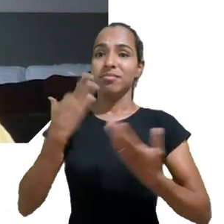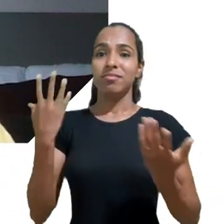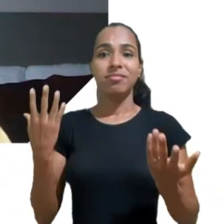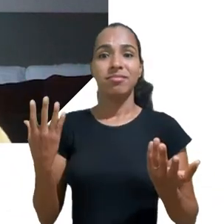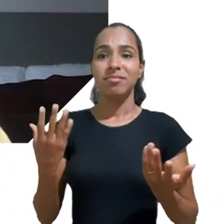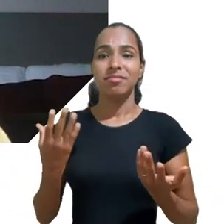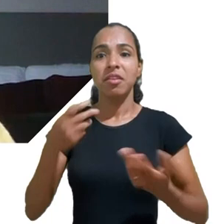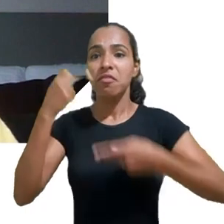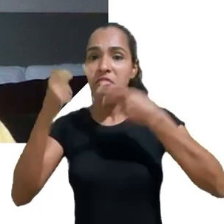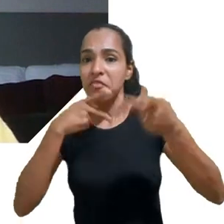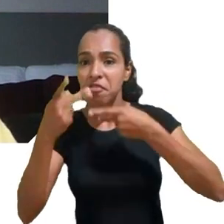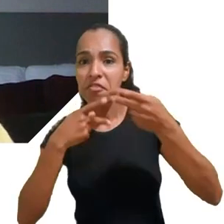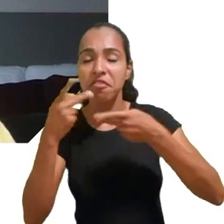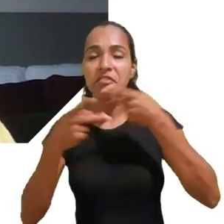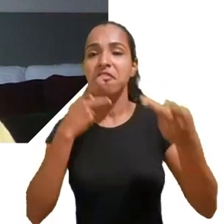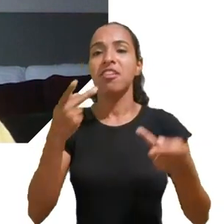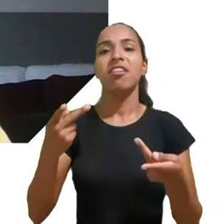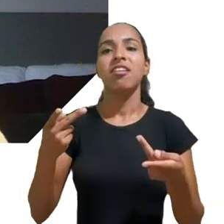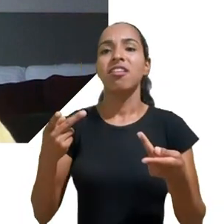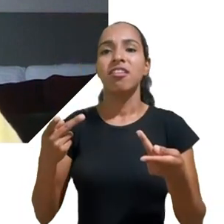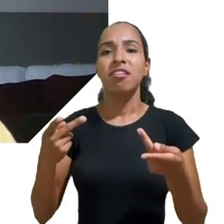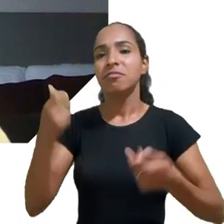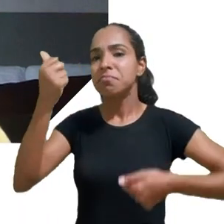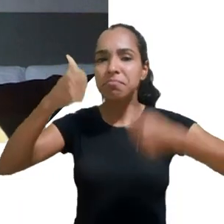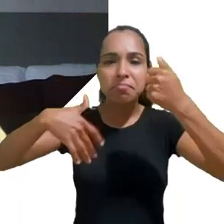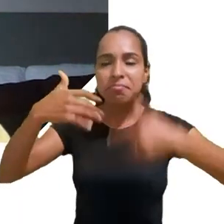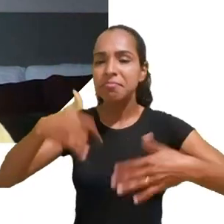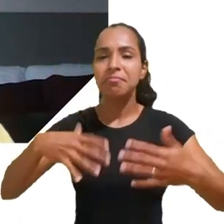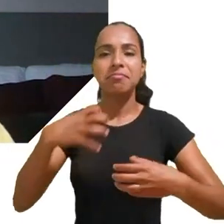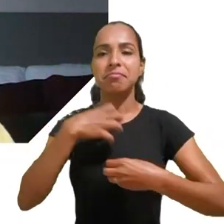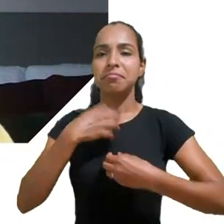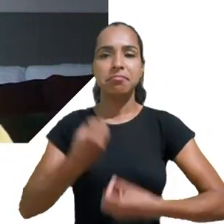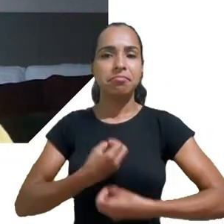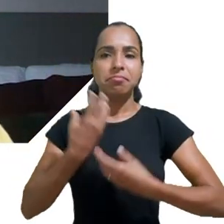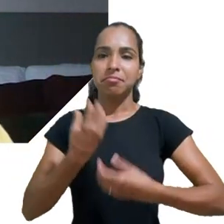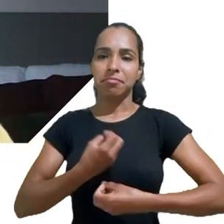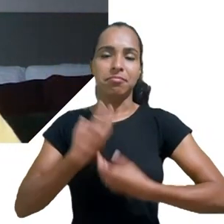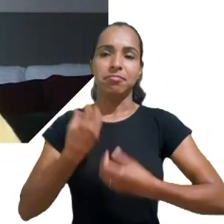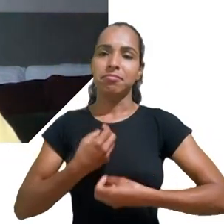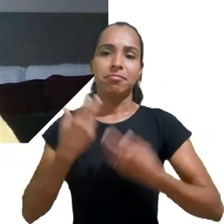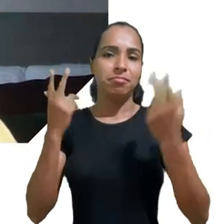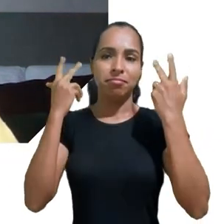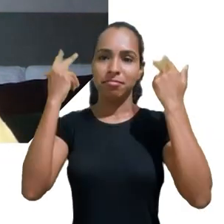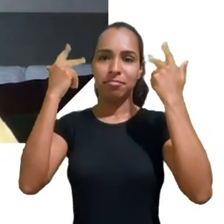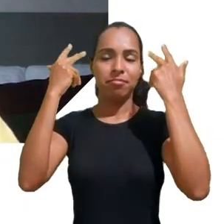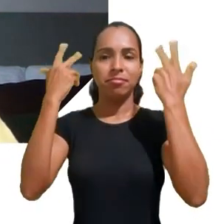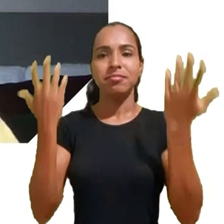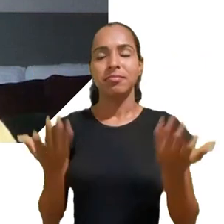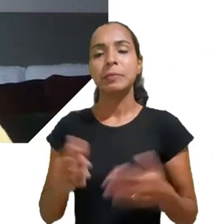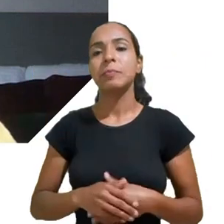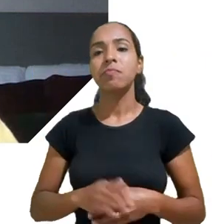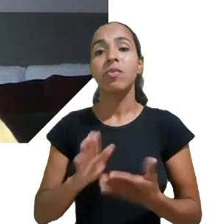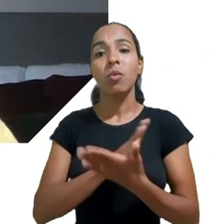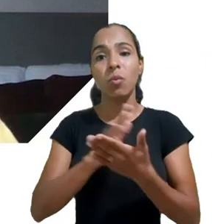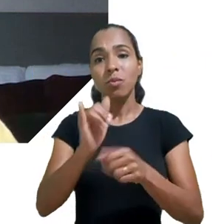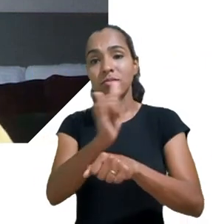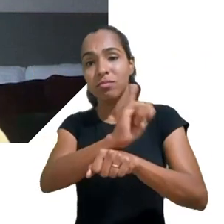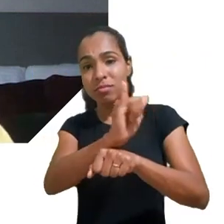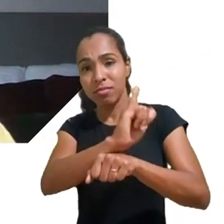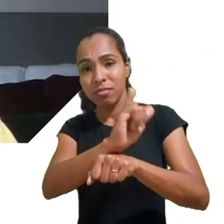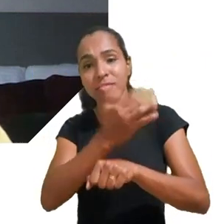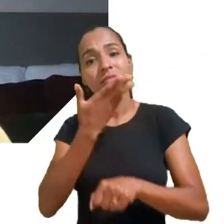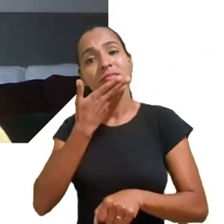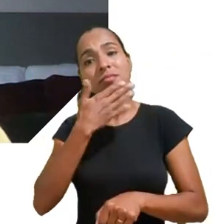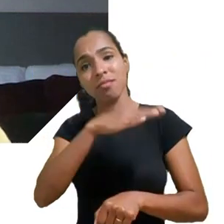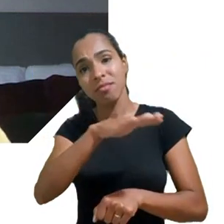de narrarem e, de certa maneira, o fenômeno das crianças produtoras de conteúdos, os youtubers mirins, tem a ver com esse desejo, com essa